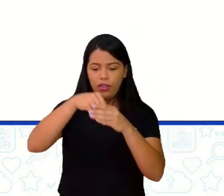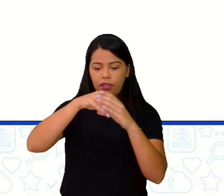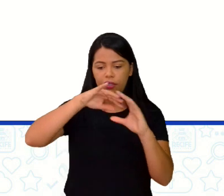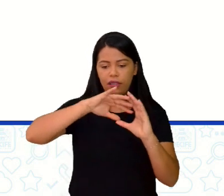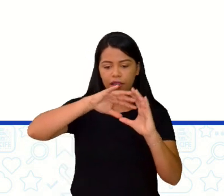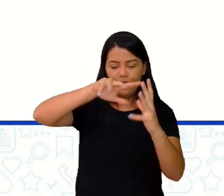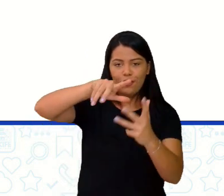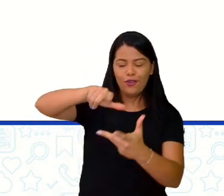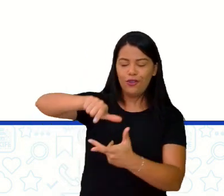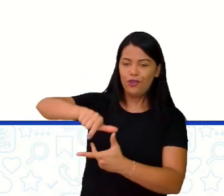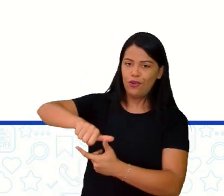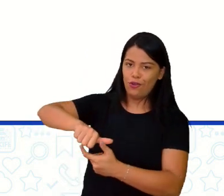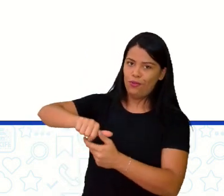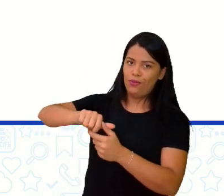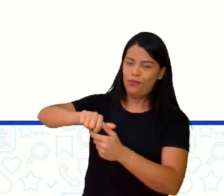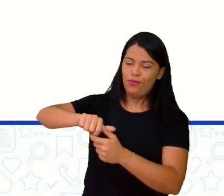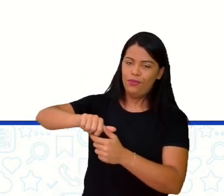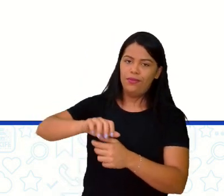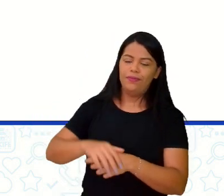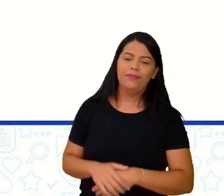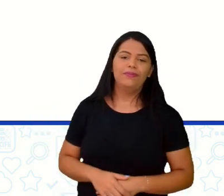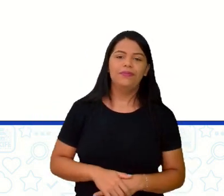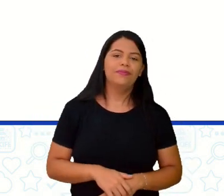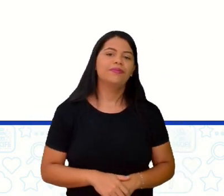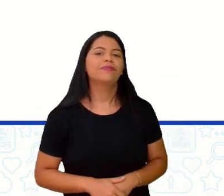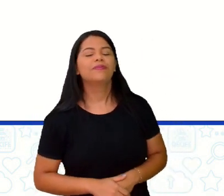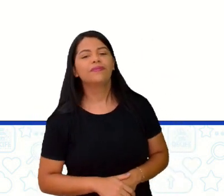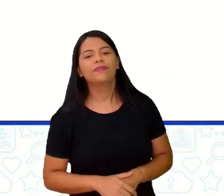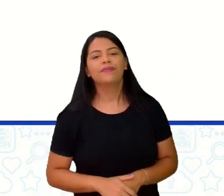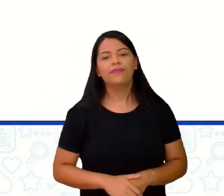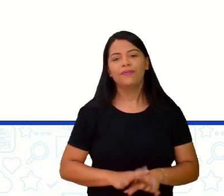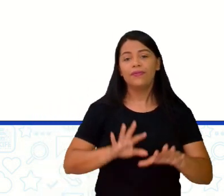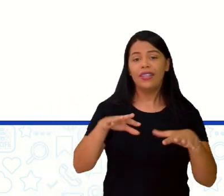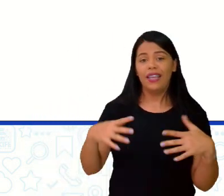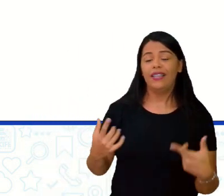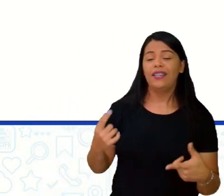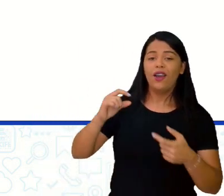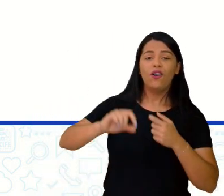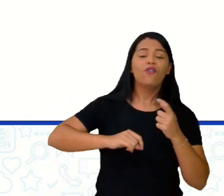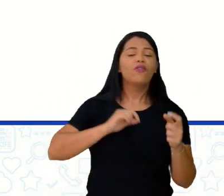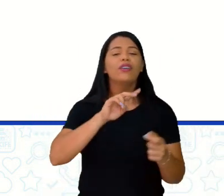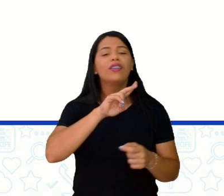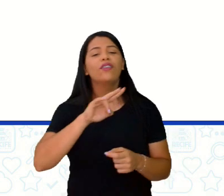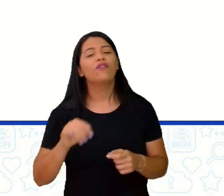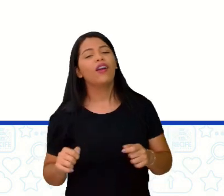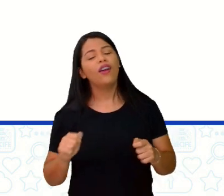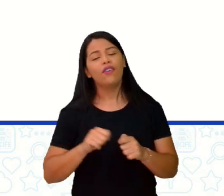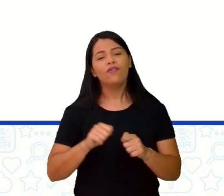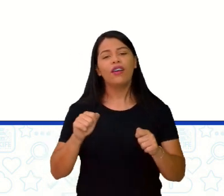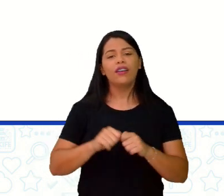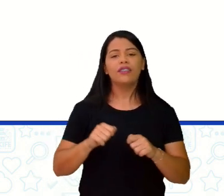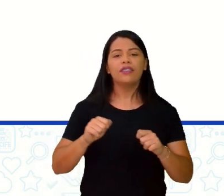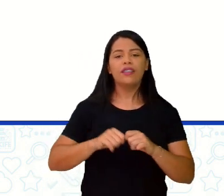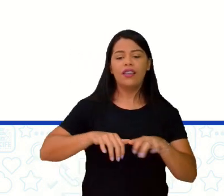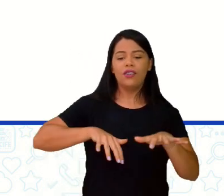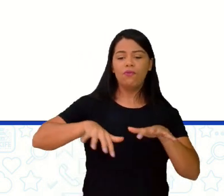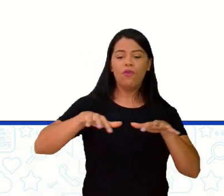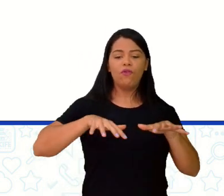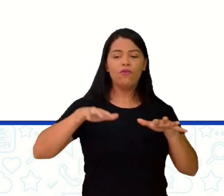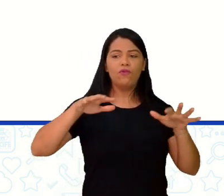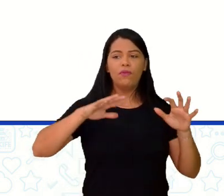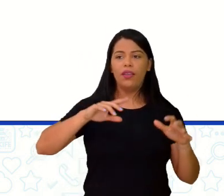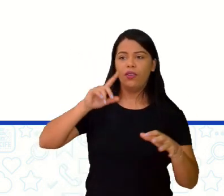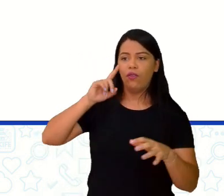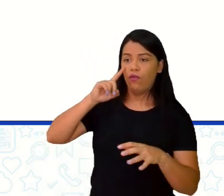globo terrestre. E aí o que é que vai proporcionar esse movimento que você vê as